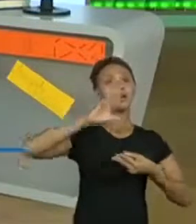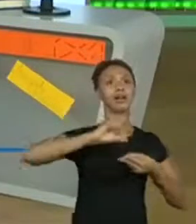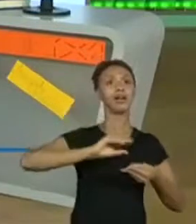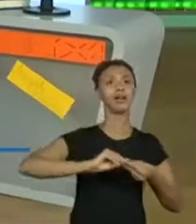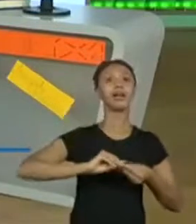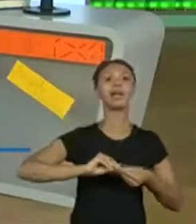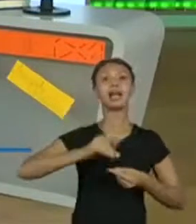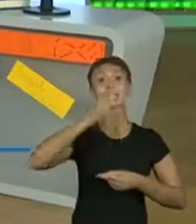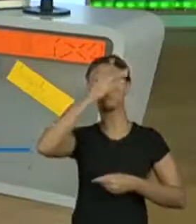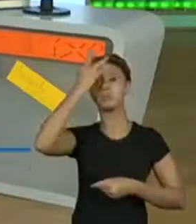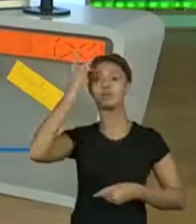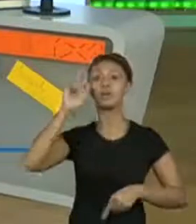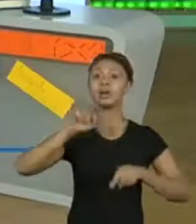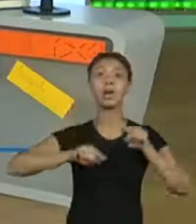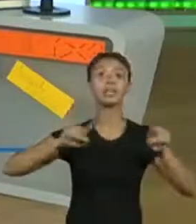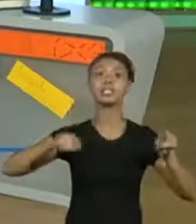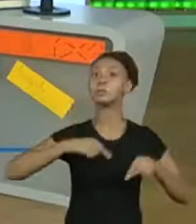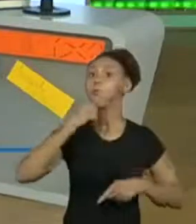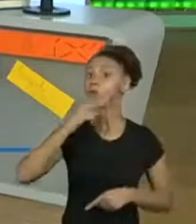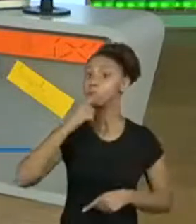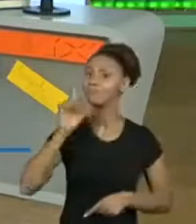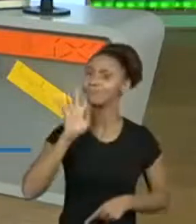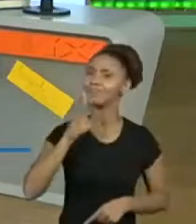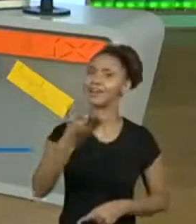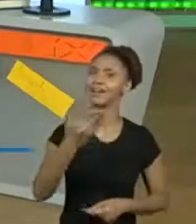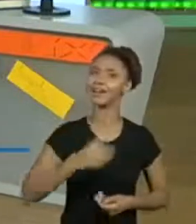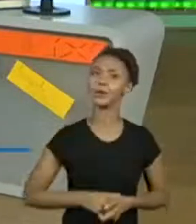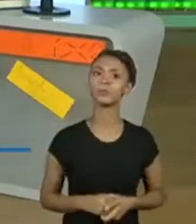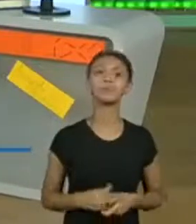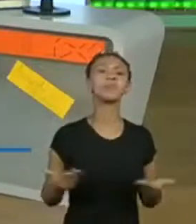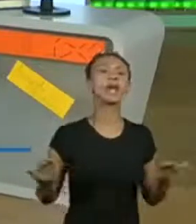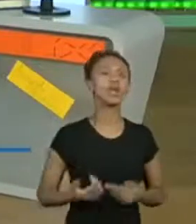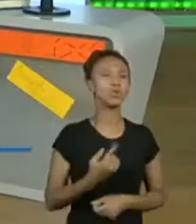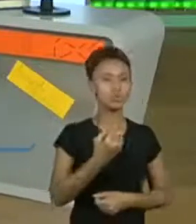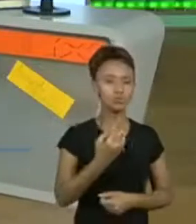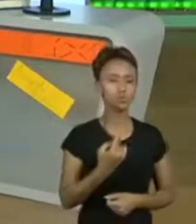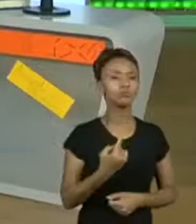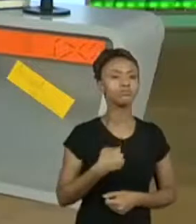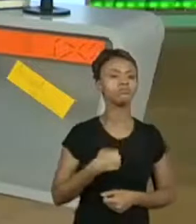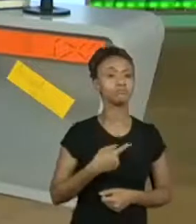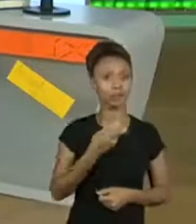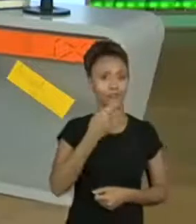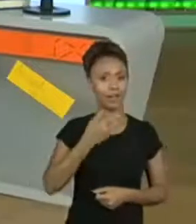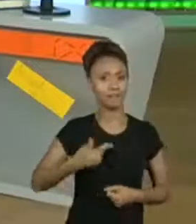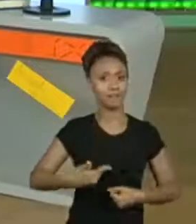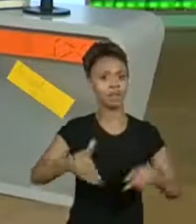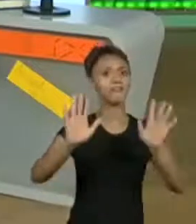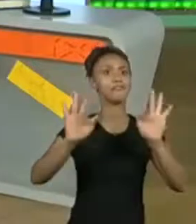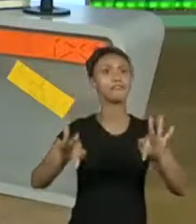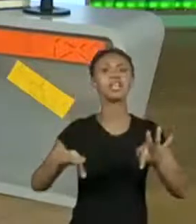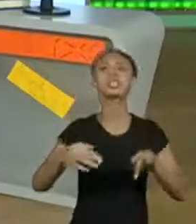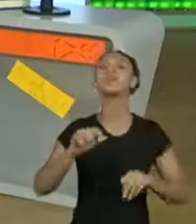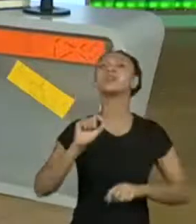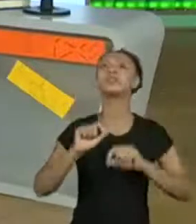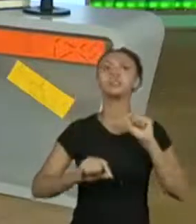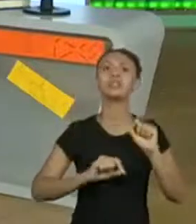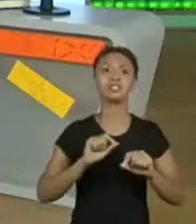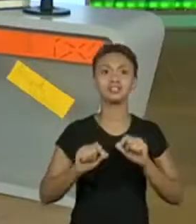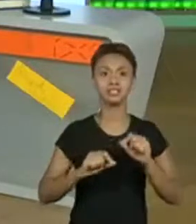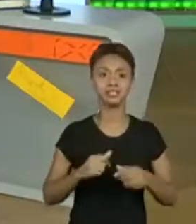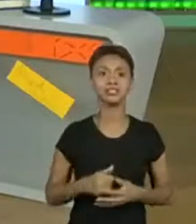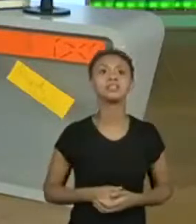conseguem dizer. Isso é muito legal. Agora tem um detalhe, eu disse para vocês que eu venho a finalizar com um trechinho da